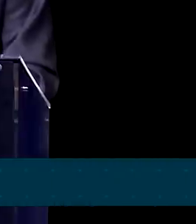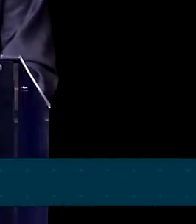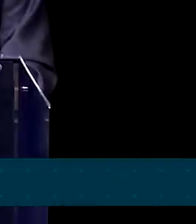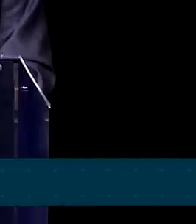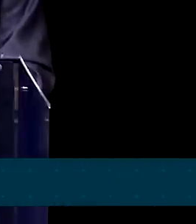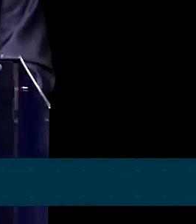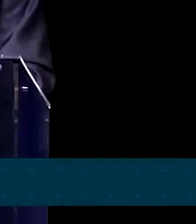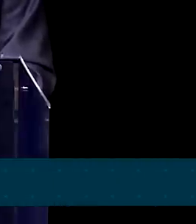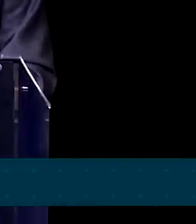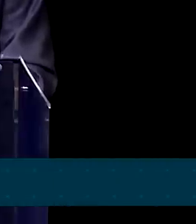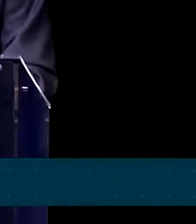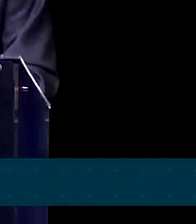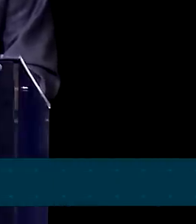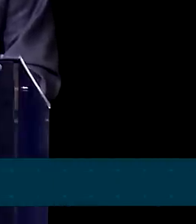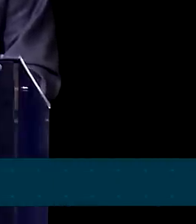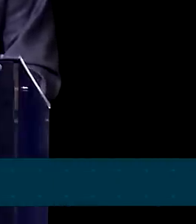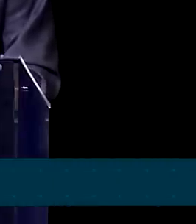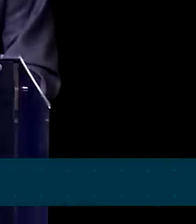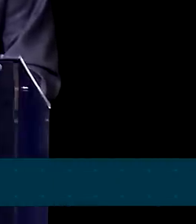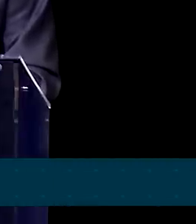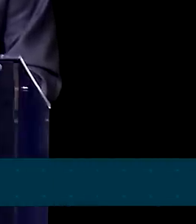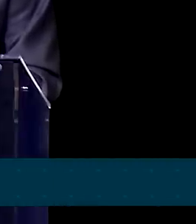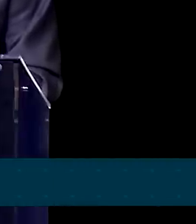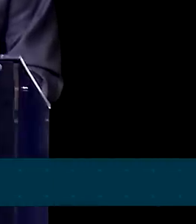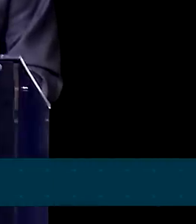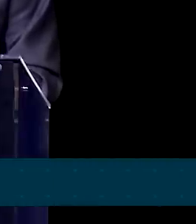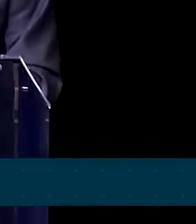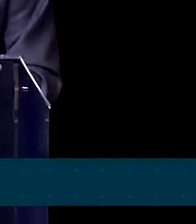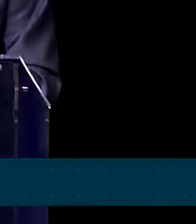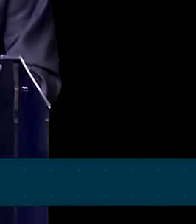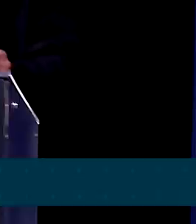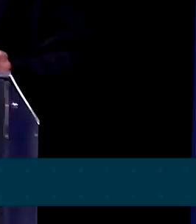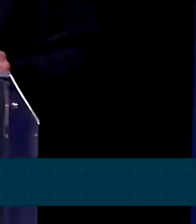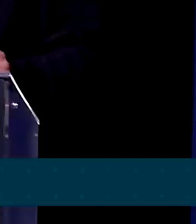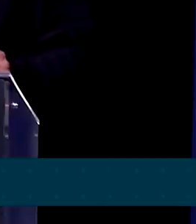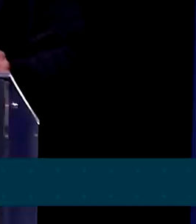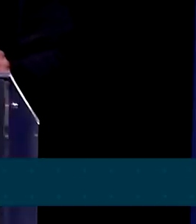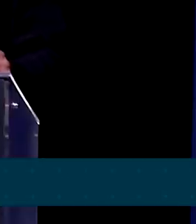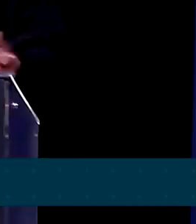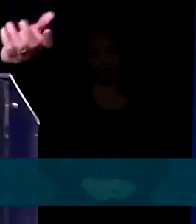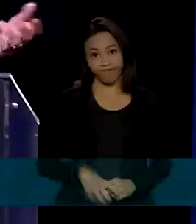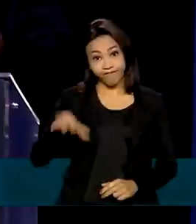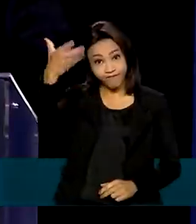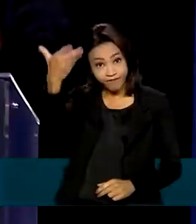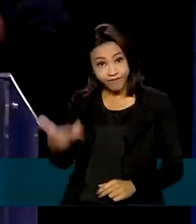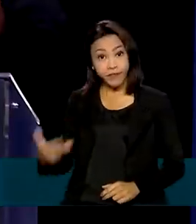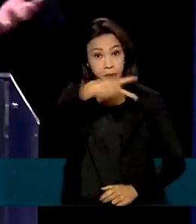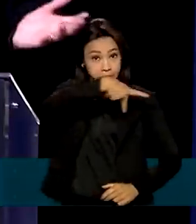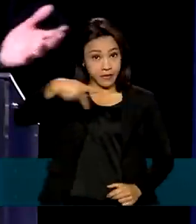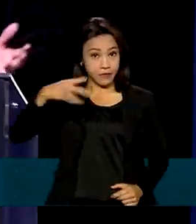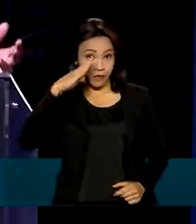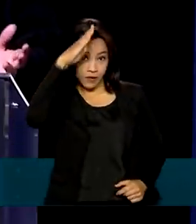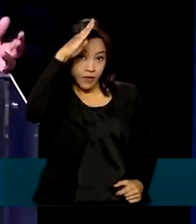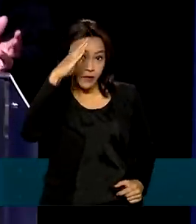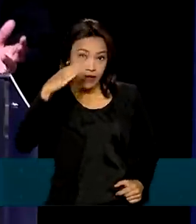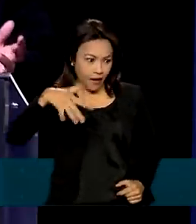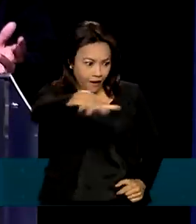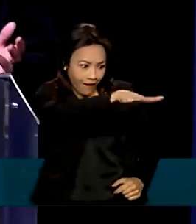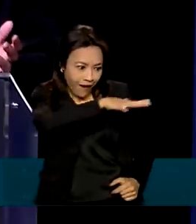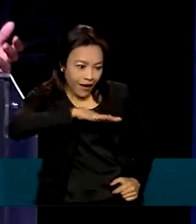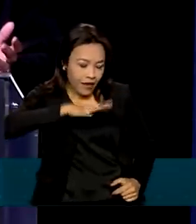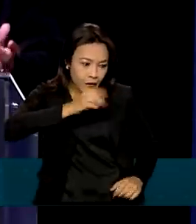mundo com produtos sustentáveis, saudáveis e de qualidade. Para o presidente Jair Bolsonaro, o setor